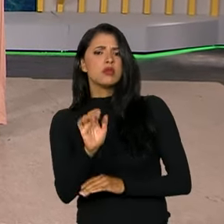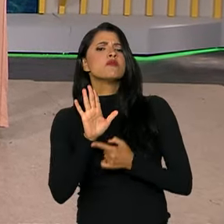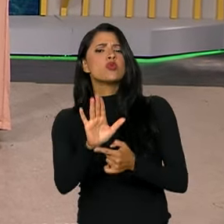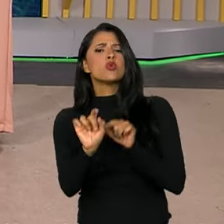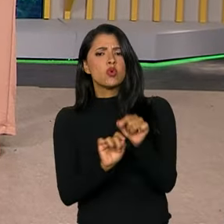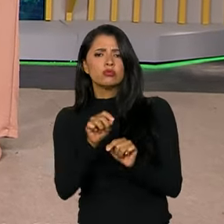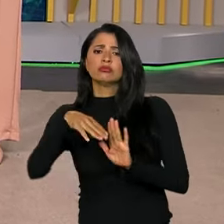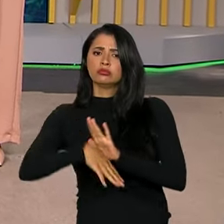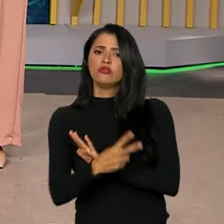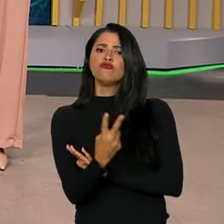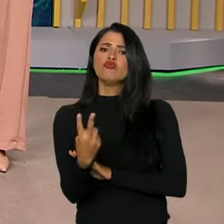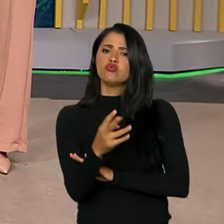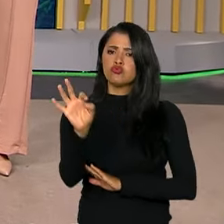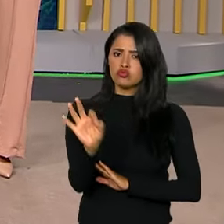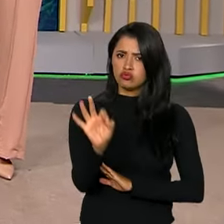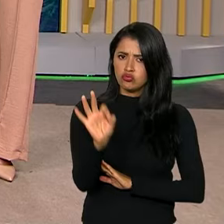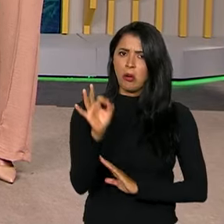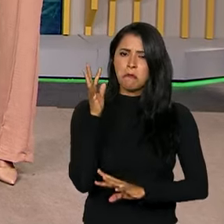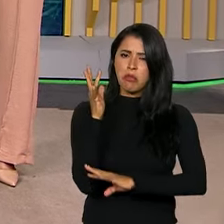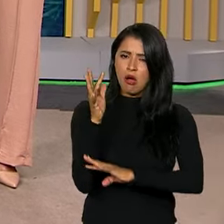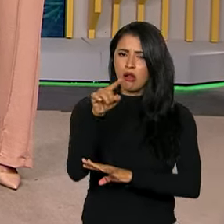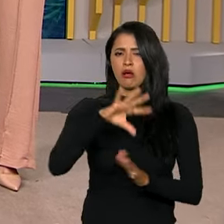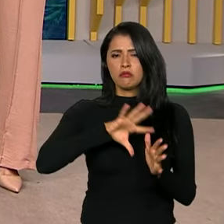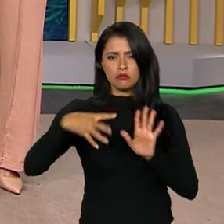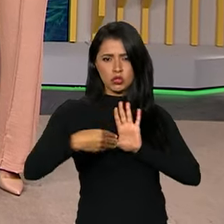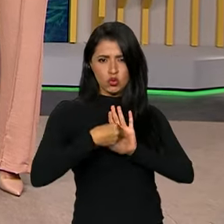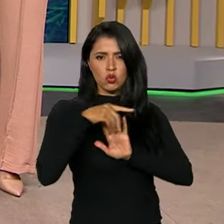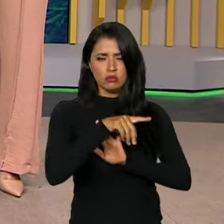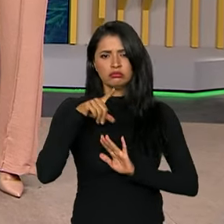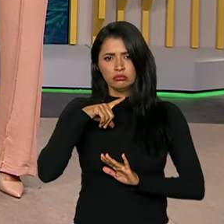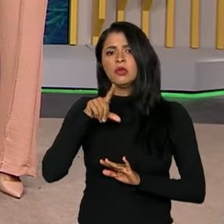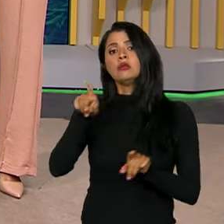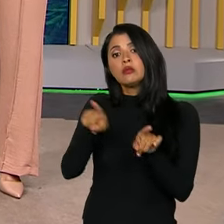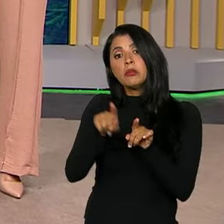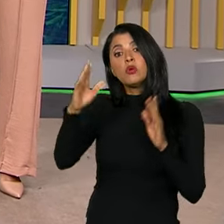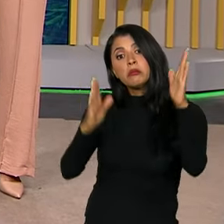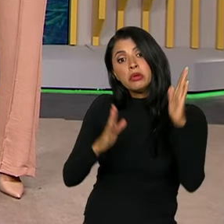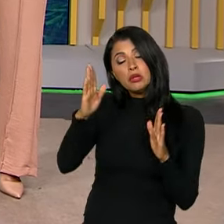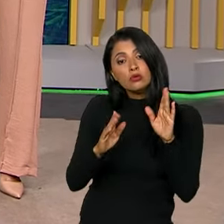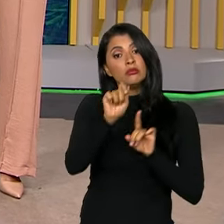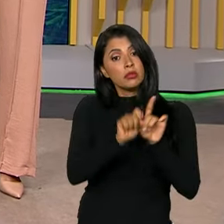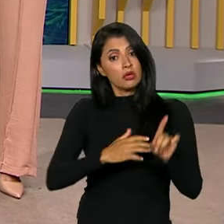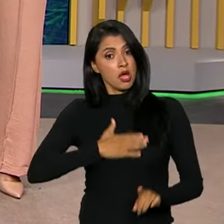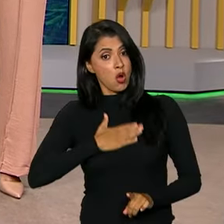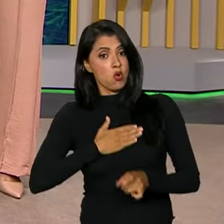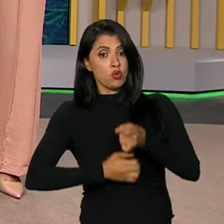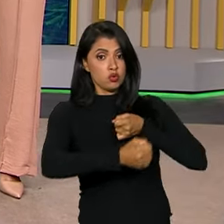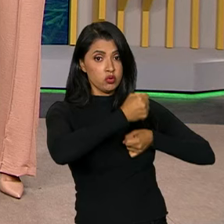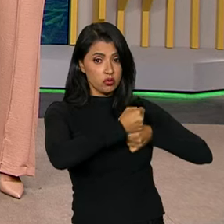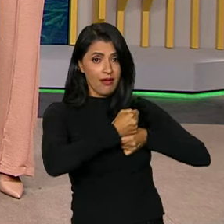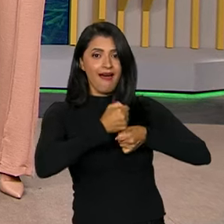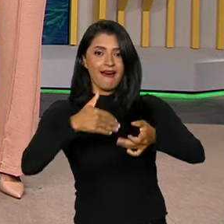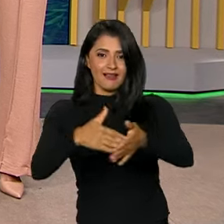mostram uma queda de 22% no desmatamento na Amazônia. Isso considerando o período que vai de agosto do ano passado